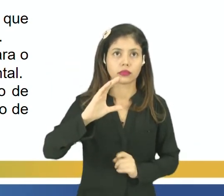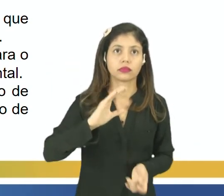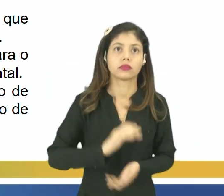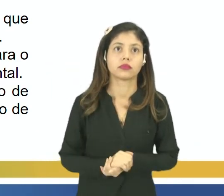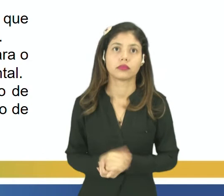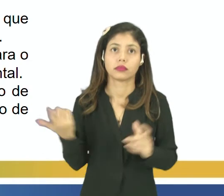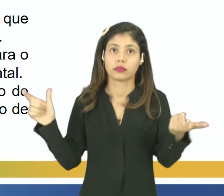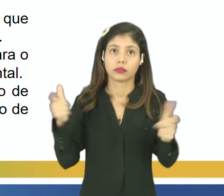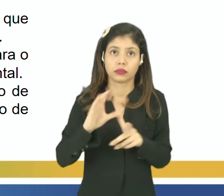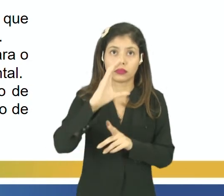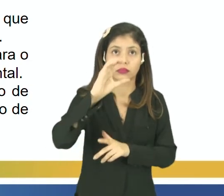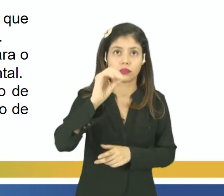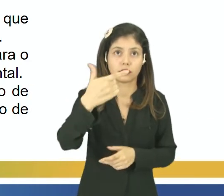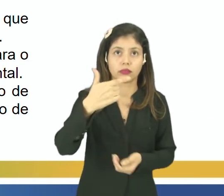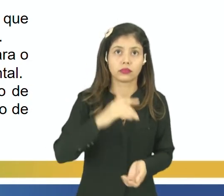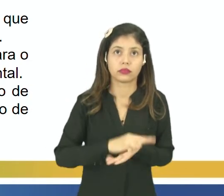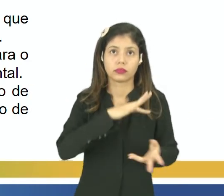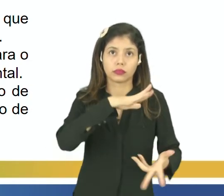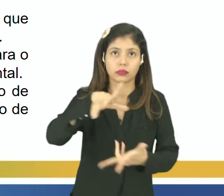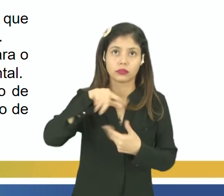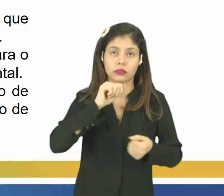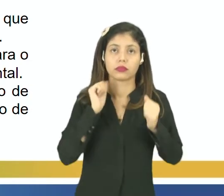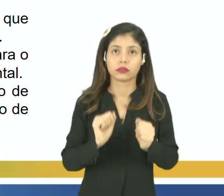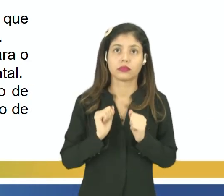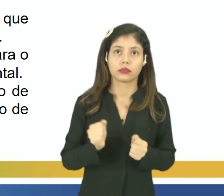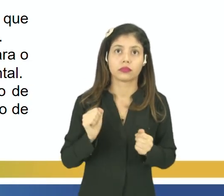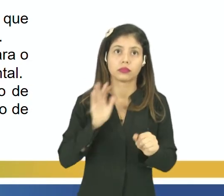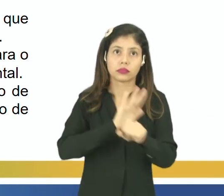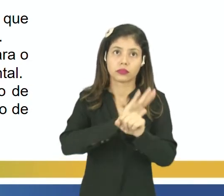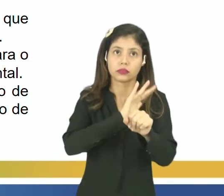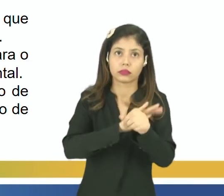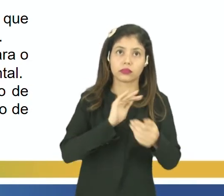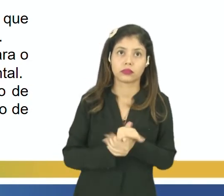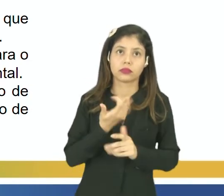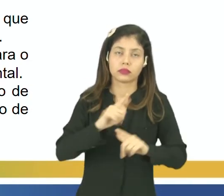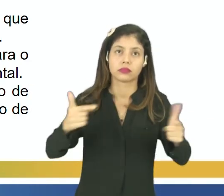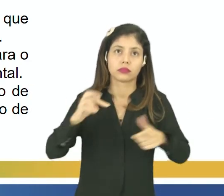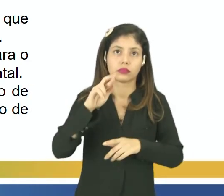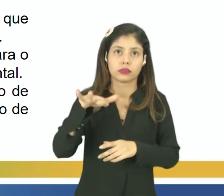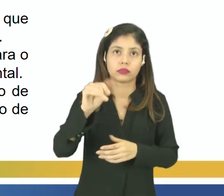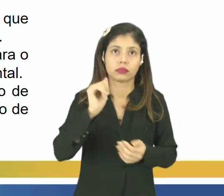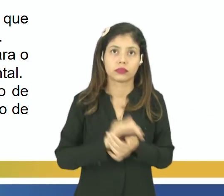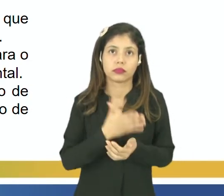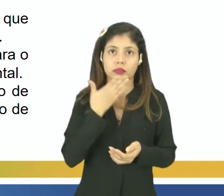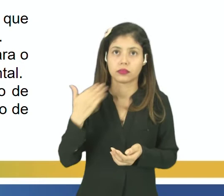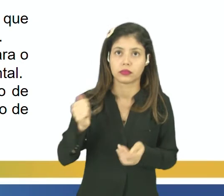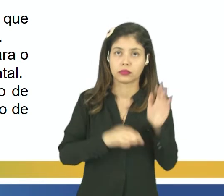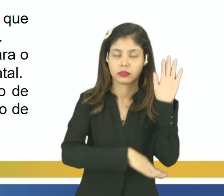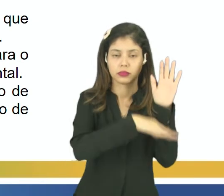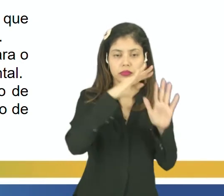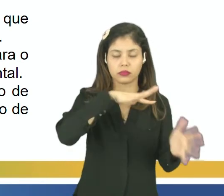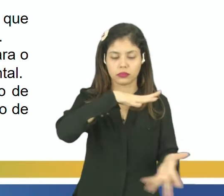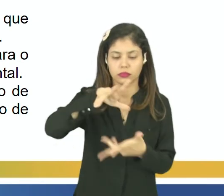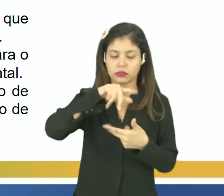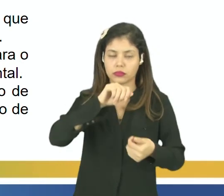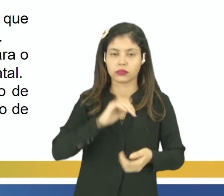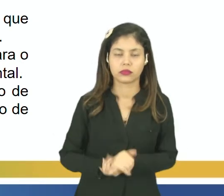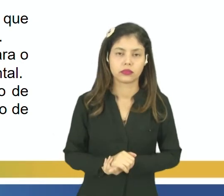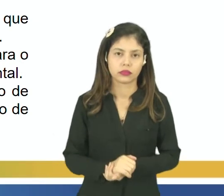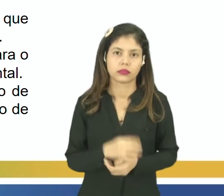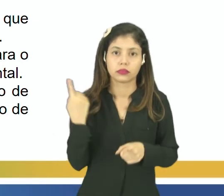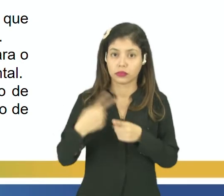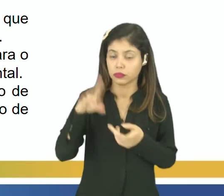que a redução do gás carbônico em todo o planeta poderá contribuir para o aumento do efeito estufa, melhorando a temperatura ambiental.